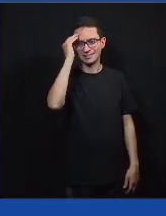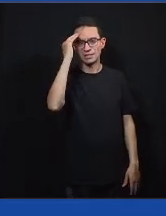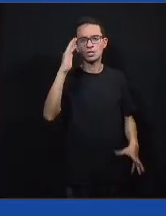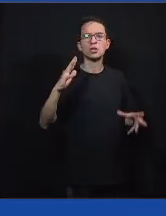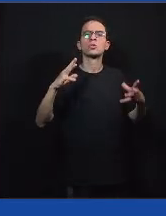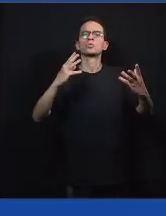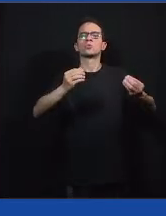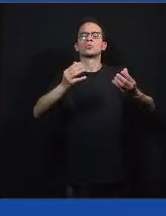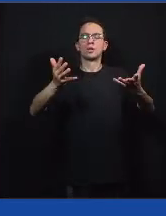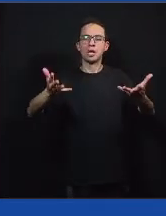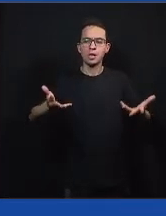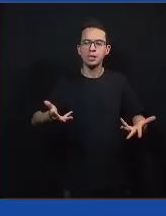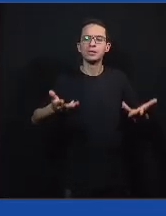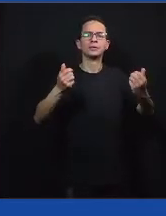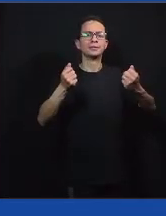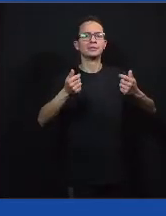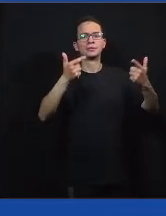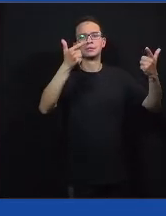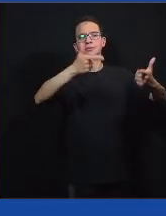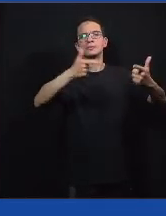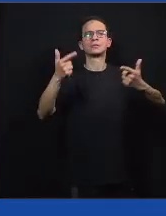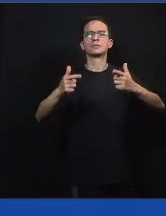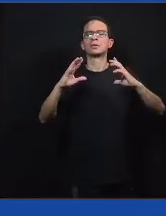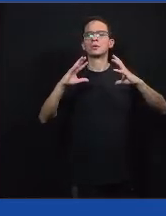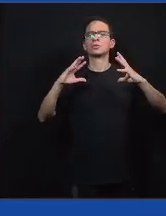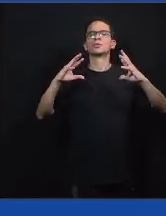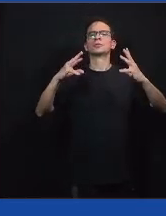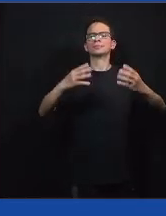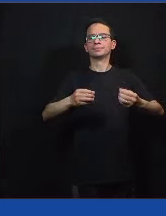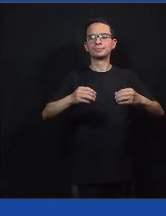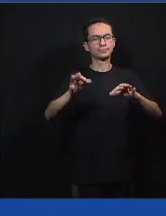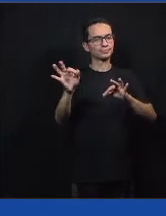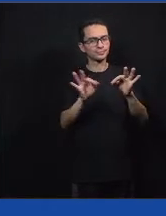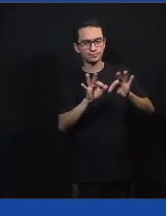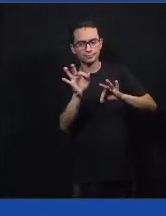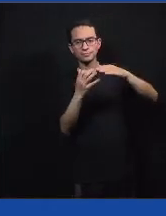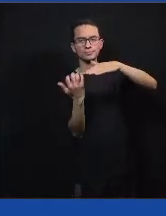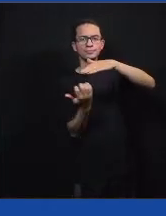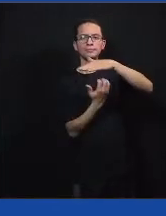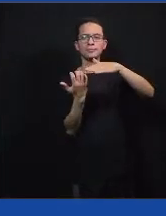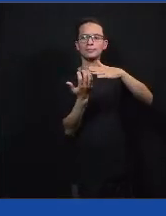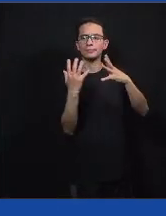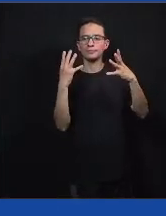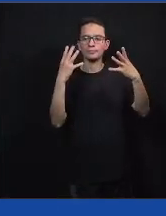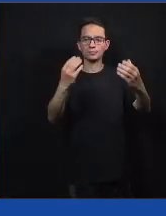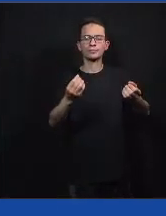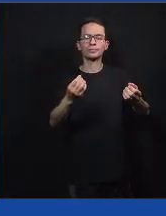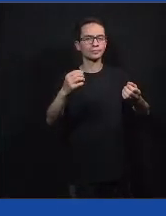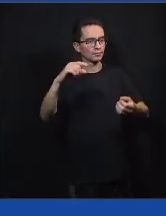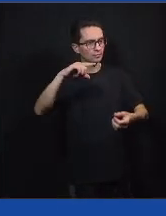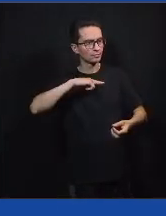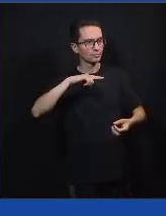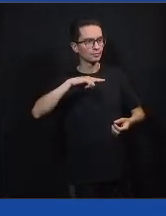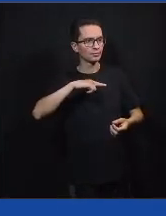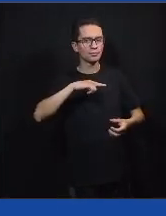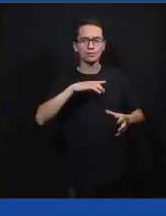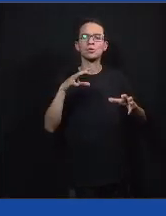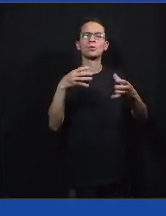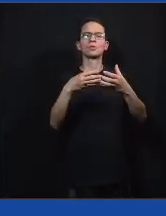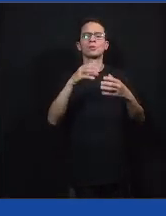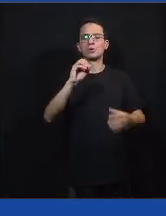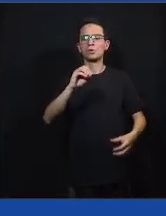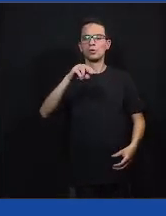de mobilização no território. Então, a gente vai conversar com organizações e essas organizações podem ser empresas, podem ser ONGs, podem ser órgãos